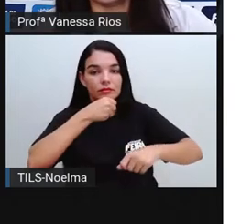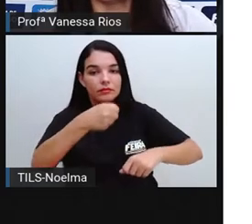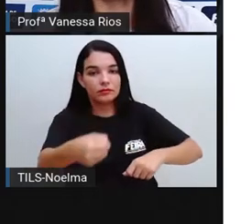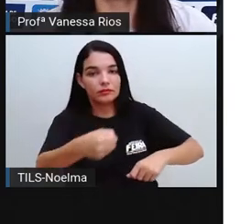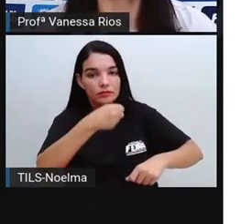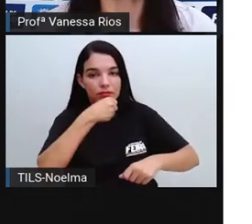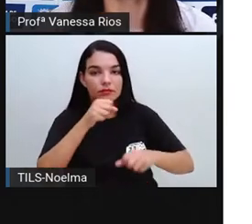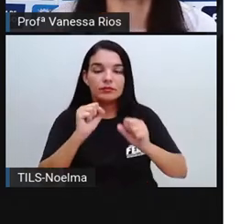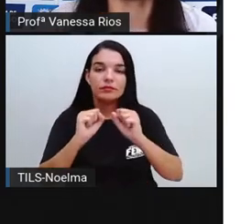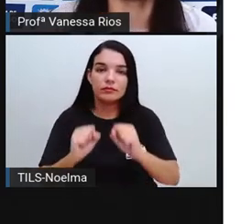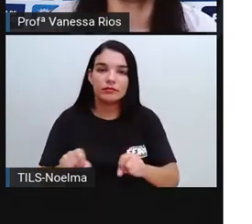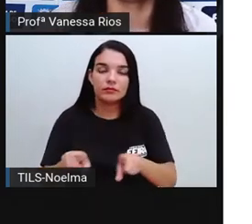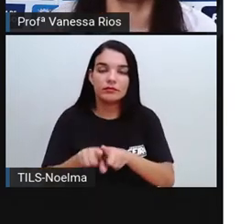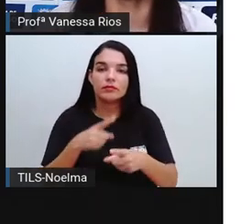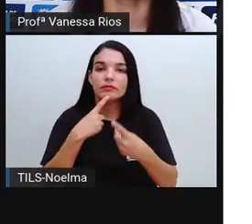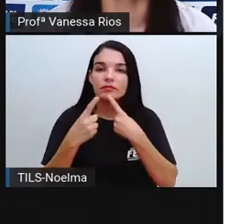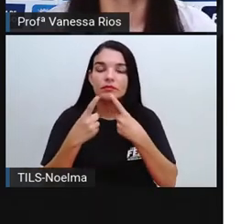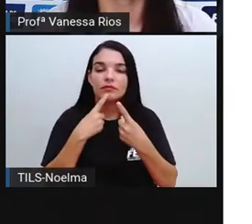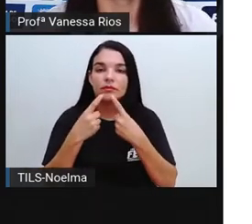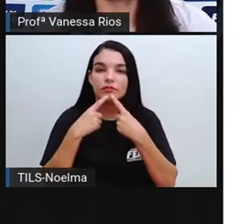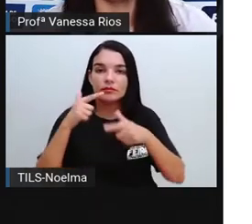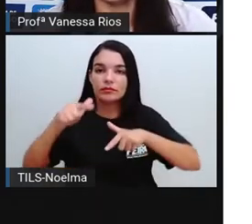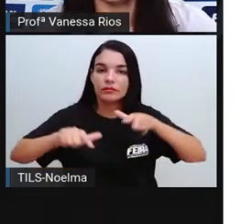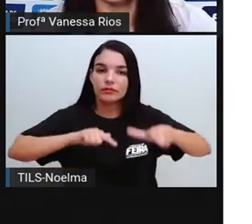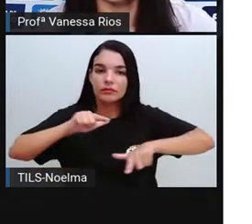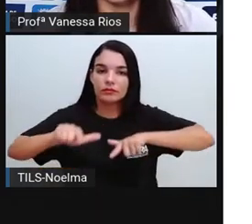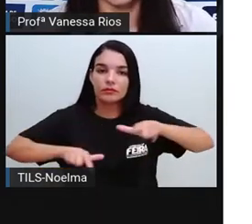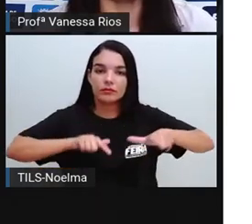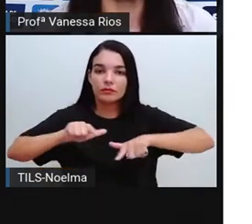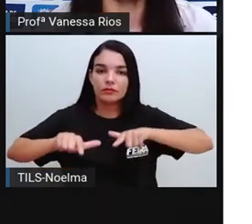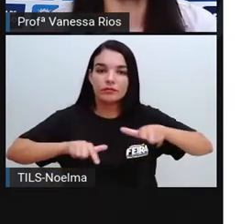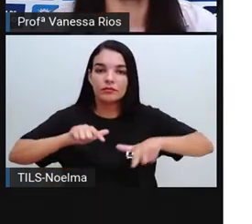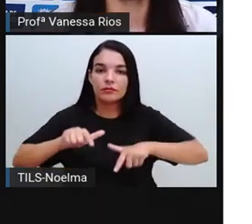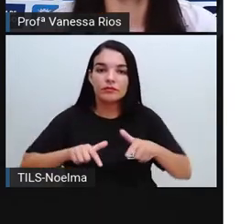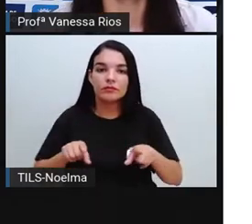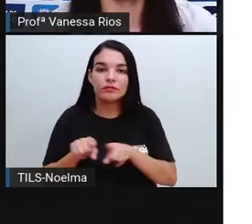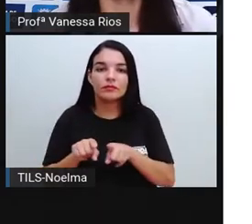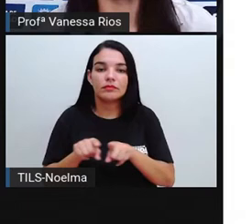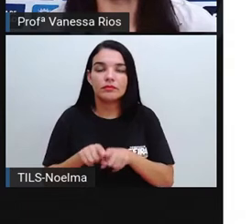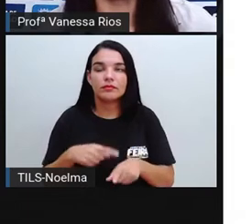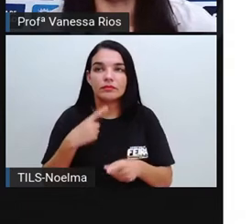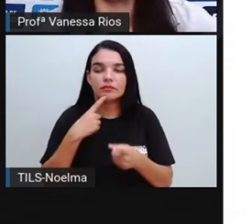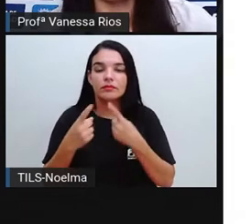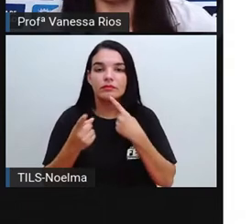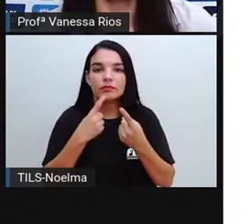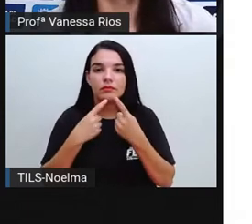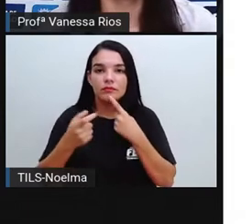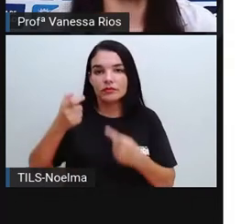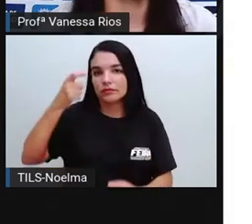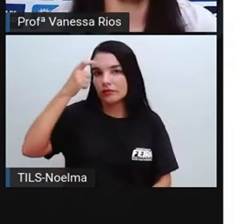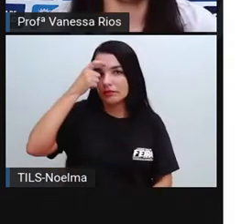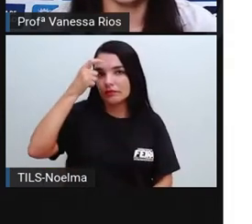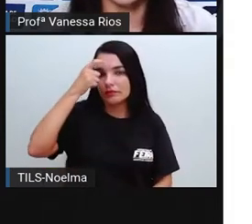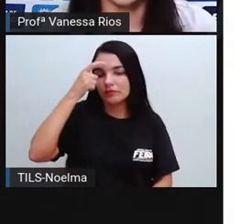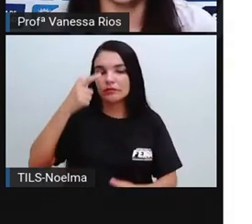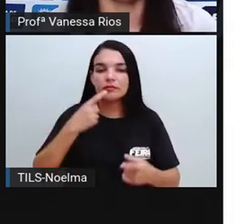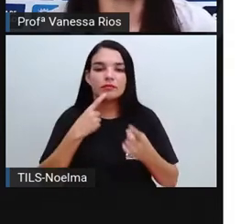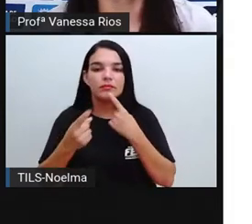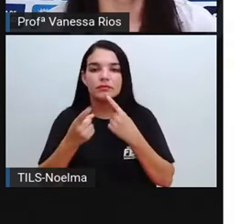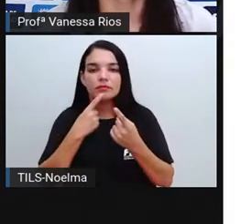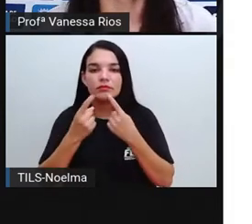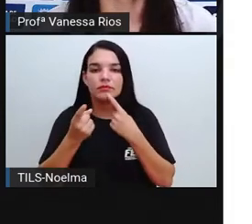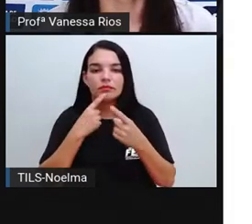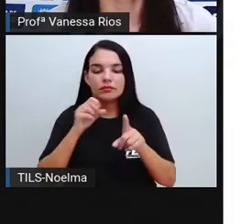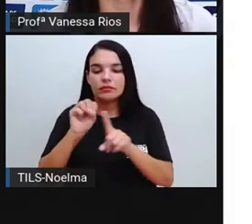de emprego, uma entrevista psicológica, entrevista social. Então existem diversos tipos de entrevistas,